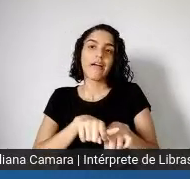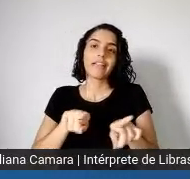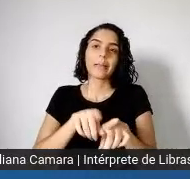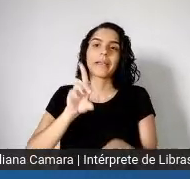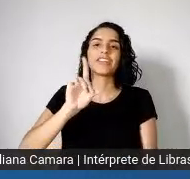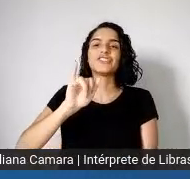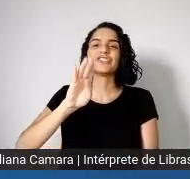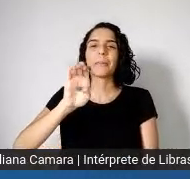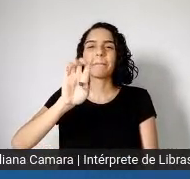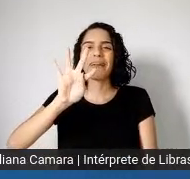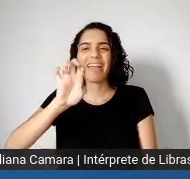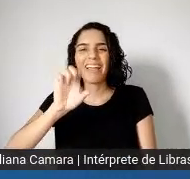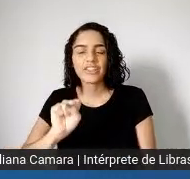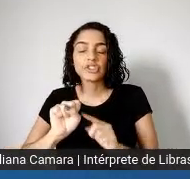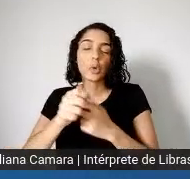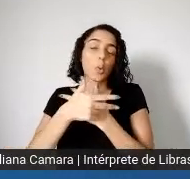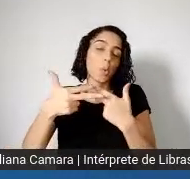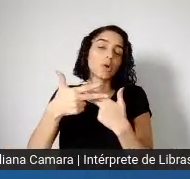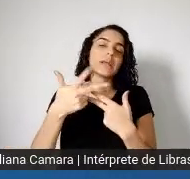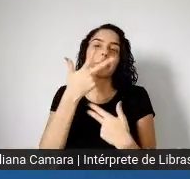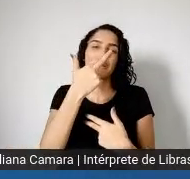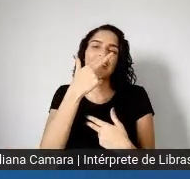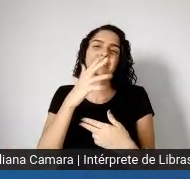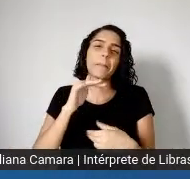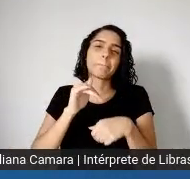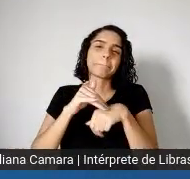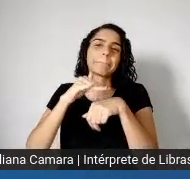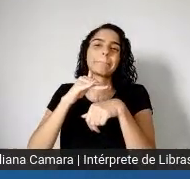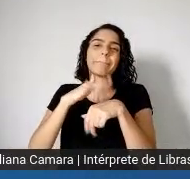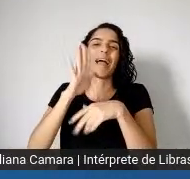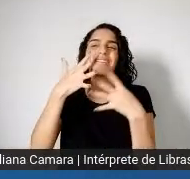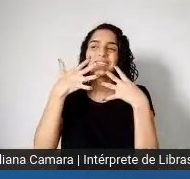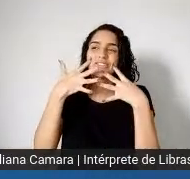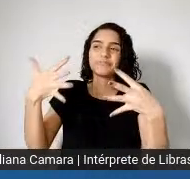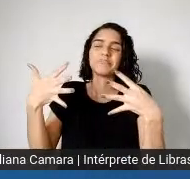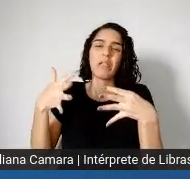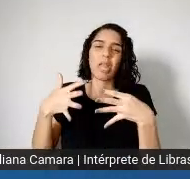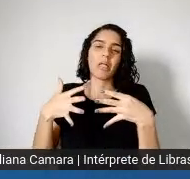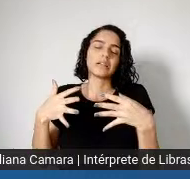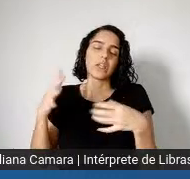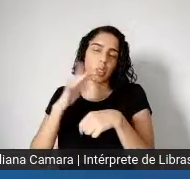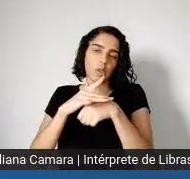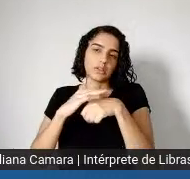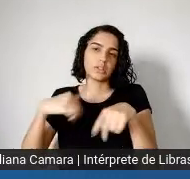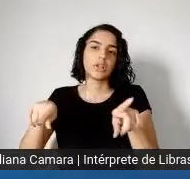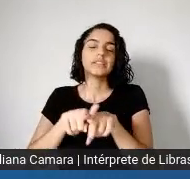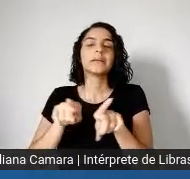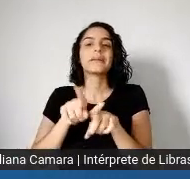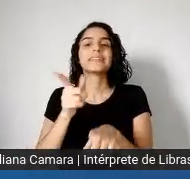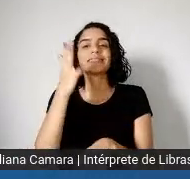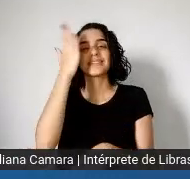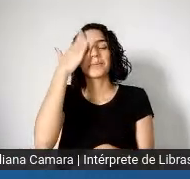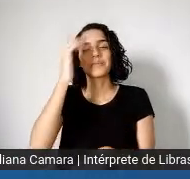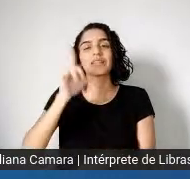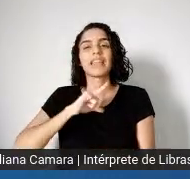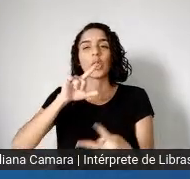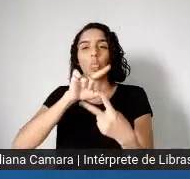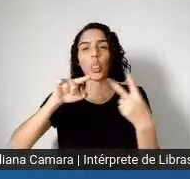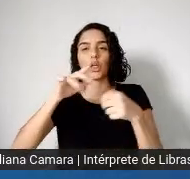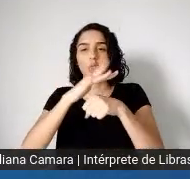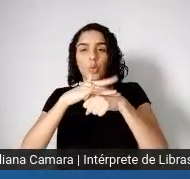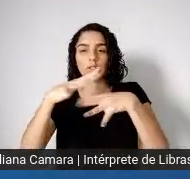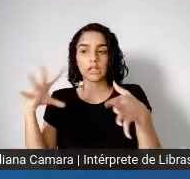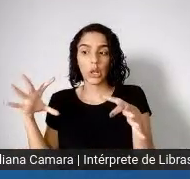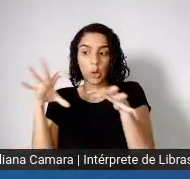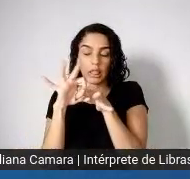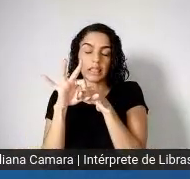doença, né, e já também se tem o conhecimento que todas as doenças são ligadas e são extremamente desiguais, né, não são